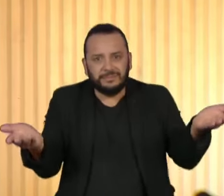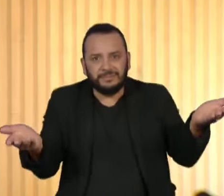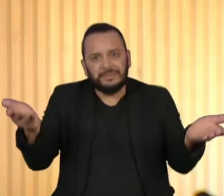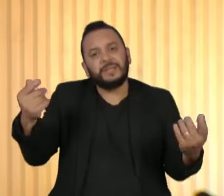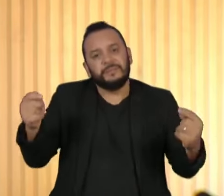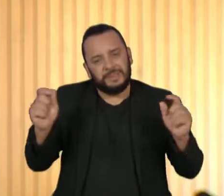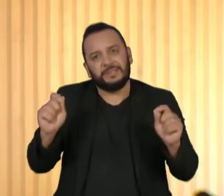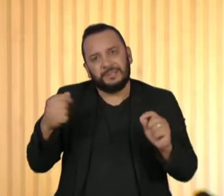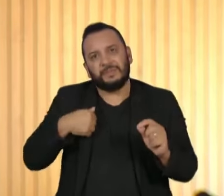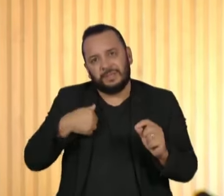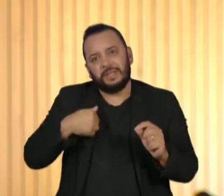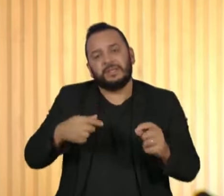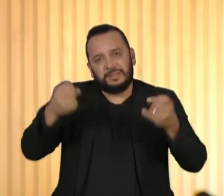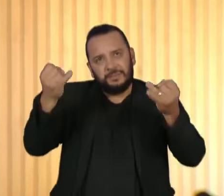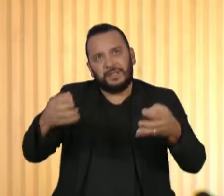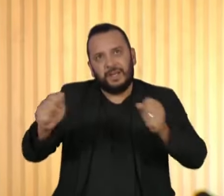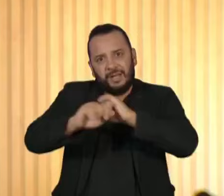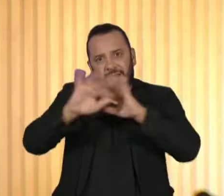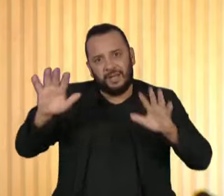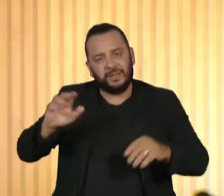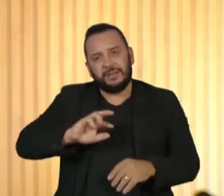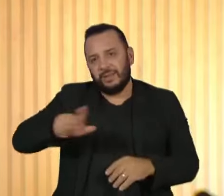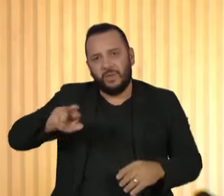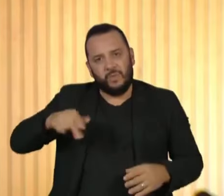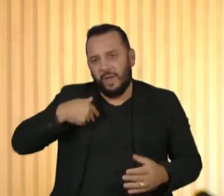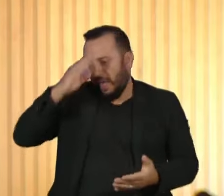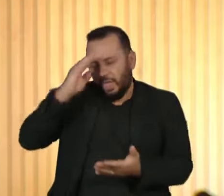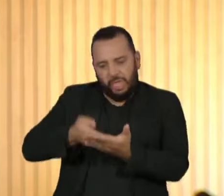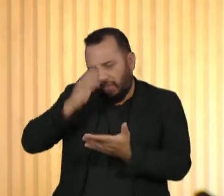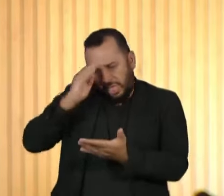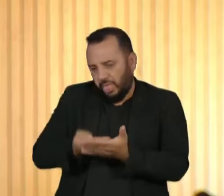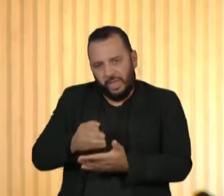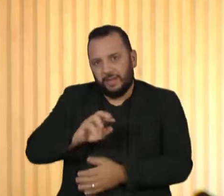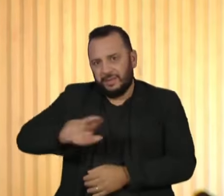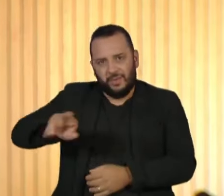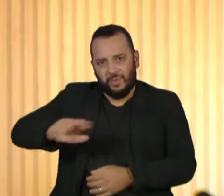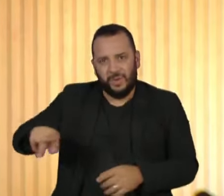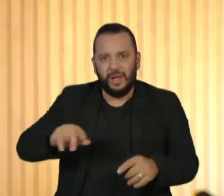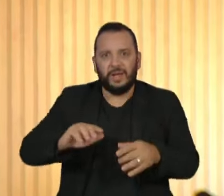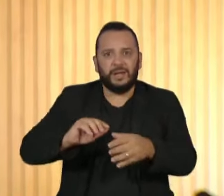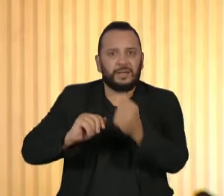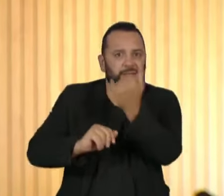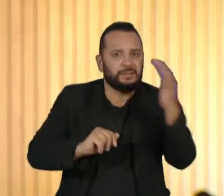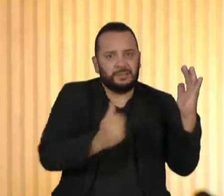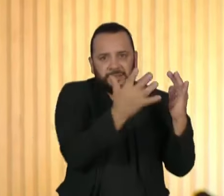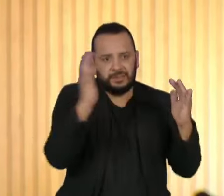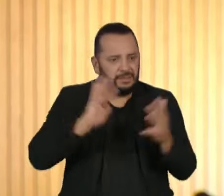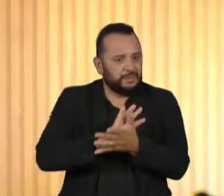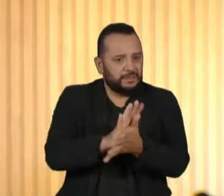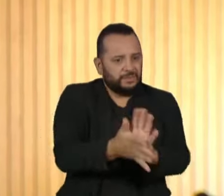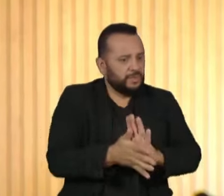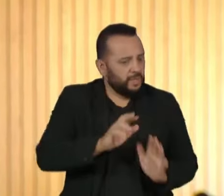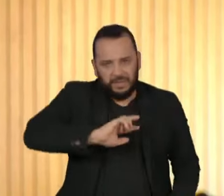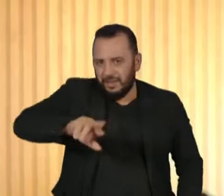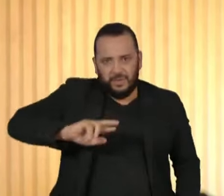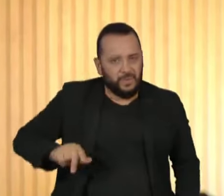colocar as coisas no seu devido lugar. Não é negacionismo, não é descuido com o meio ambiente. É muito cuidado com o meio ambiente aqui no Estado do Rio Grande do Sul.